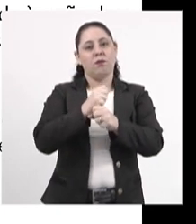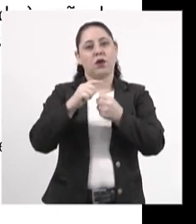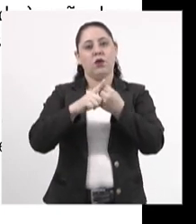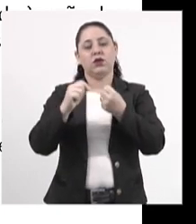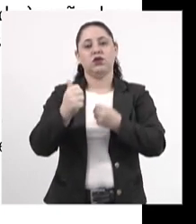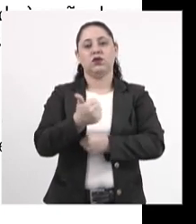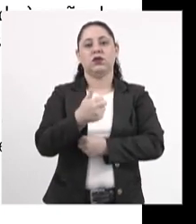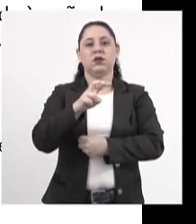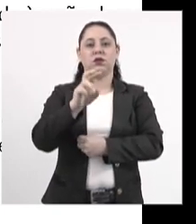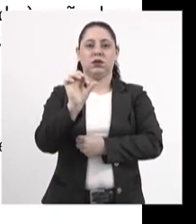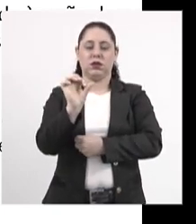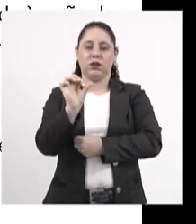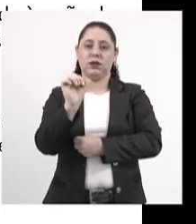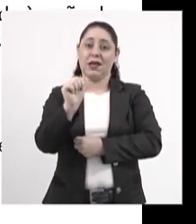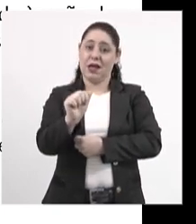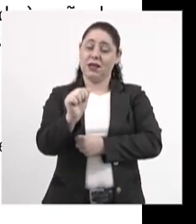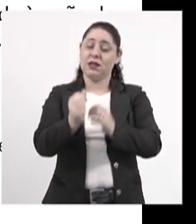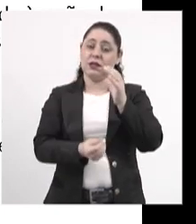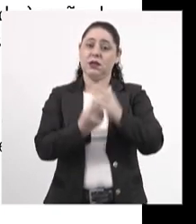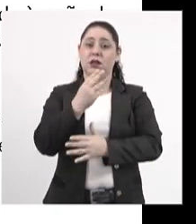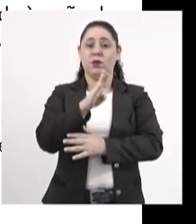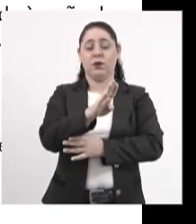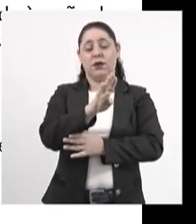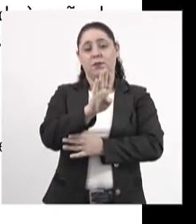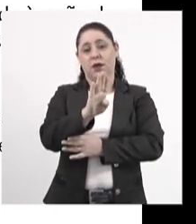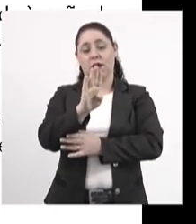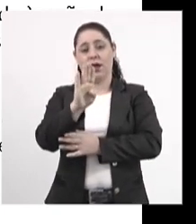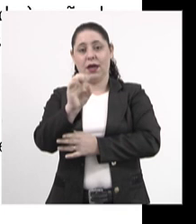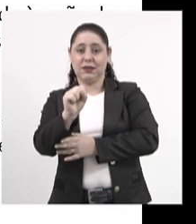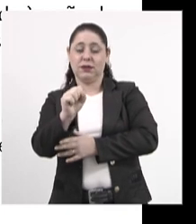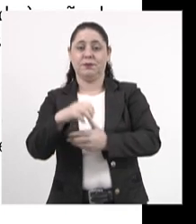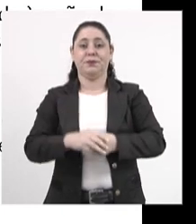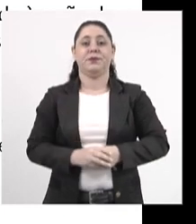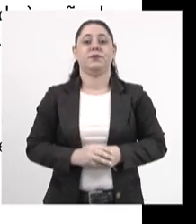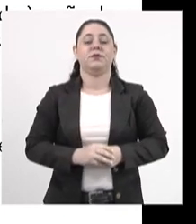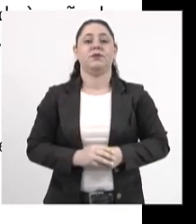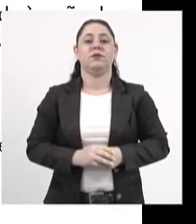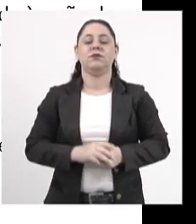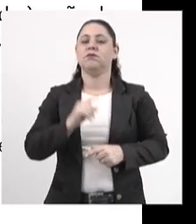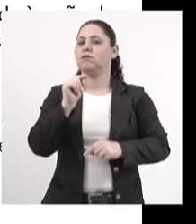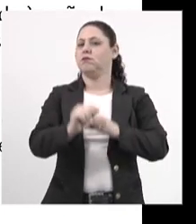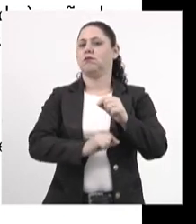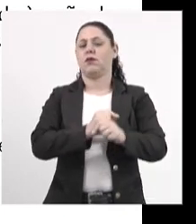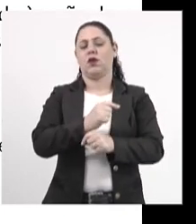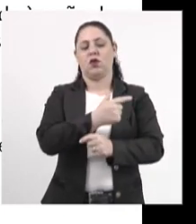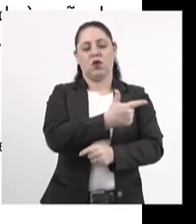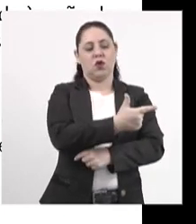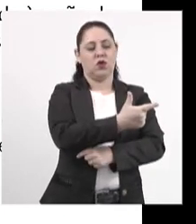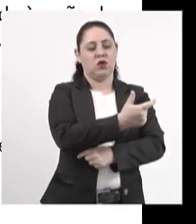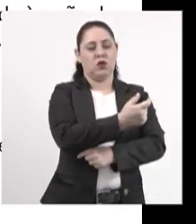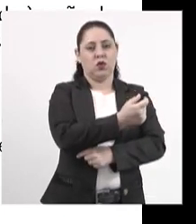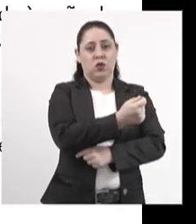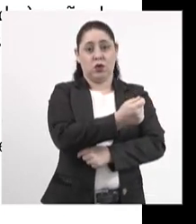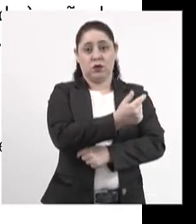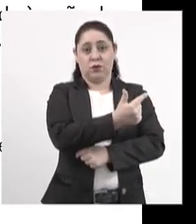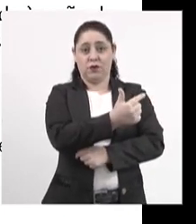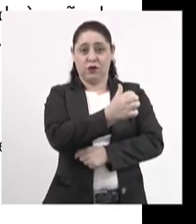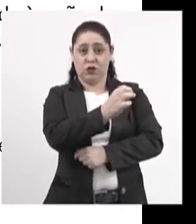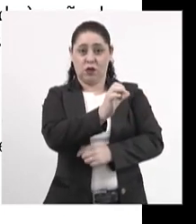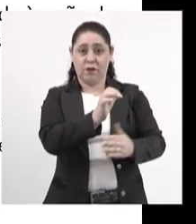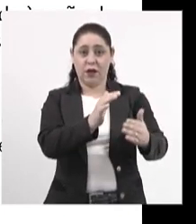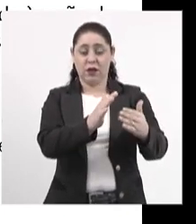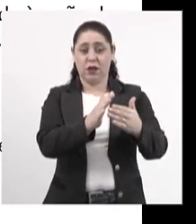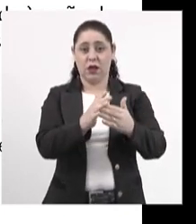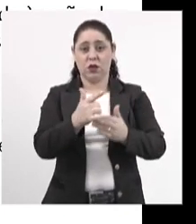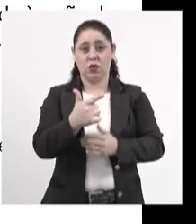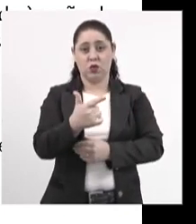156A, que cria o IBS. E de 2029 até 2033, que é o chamado